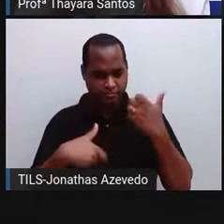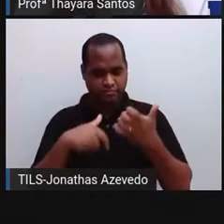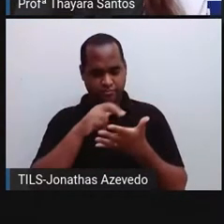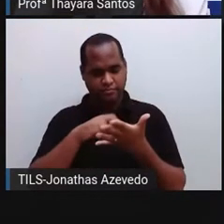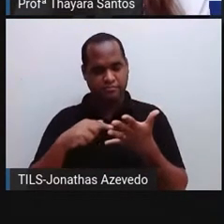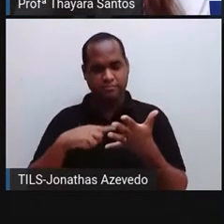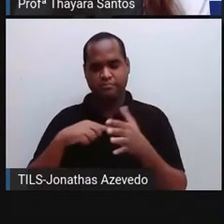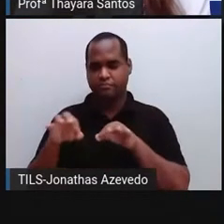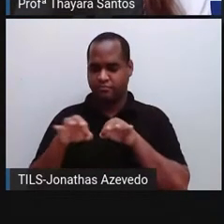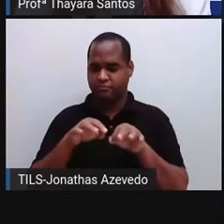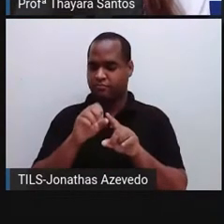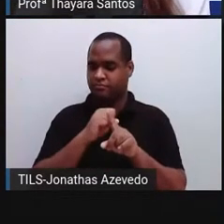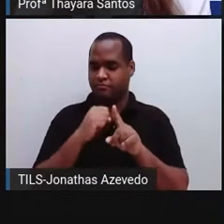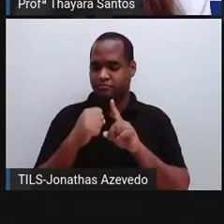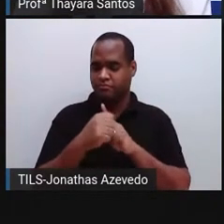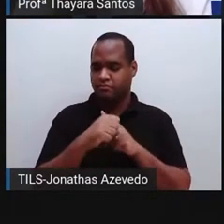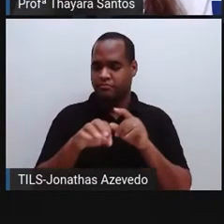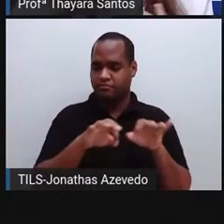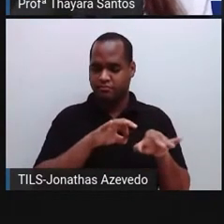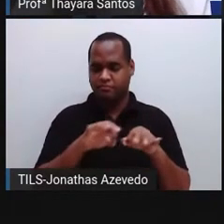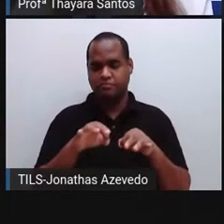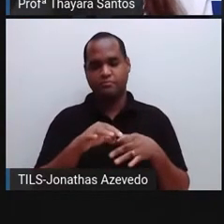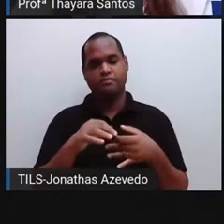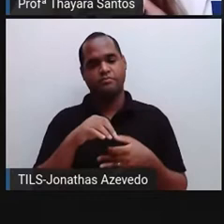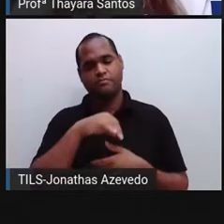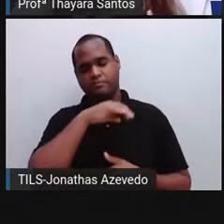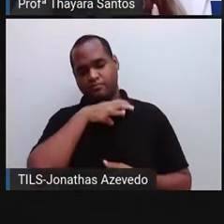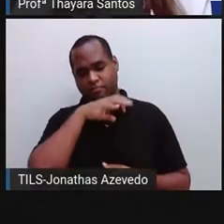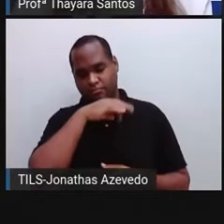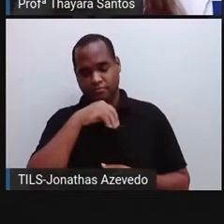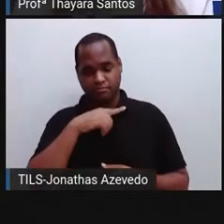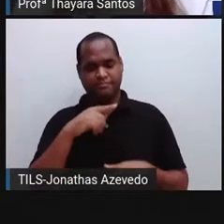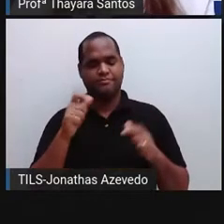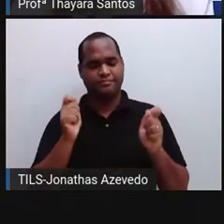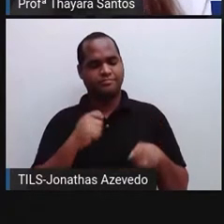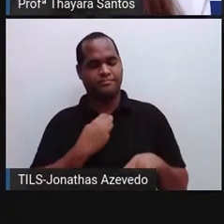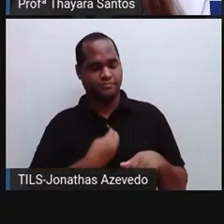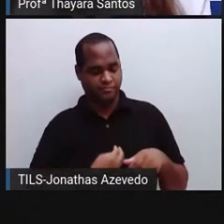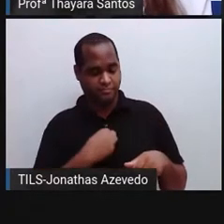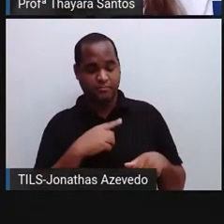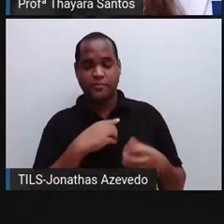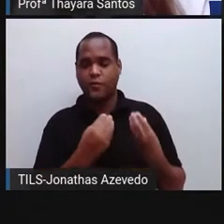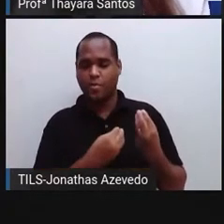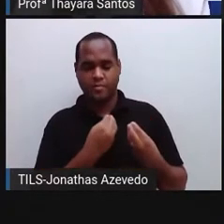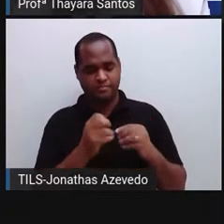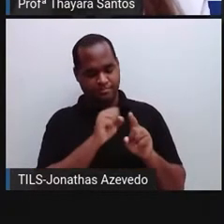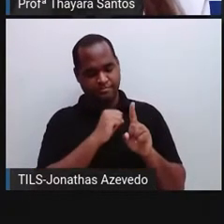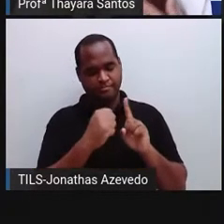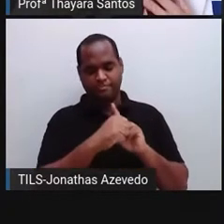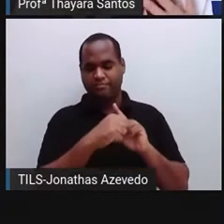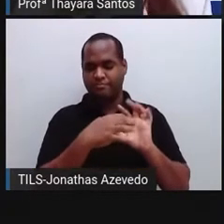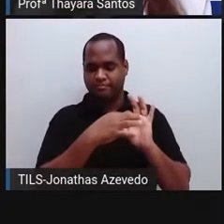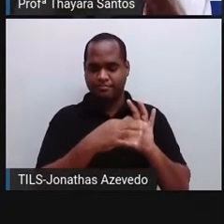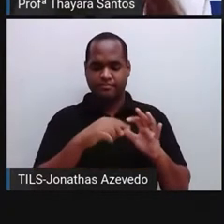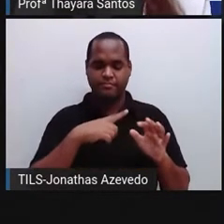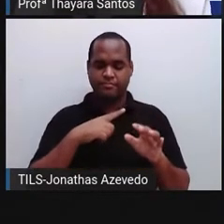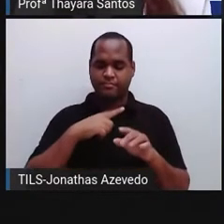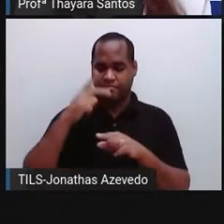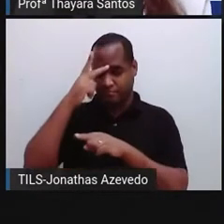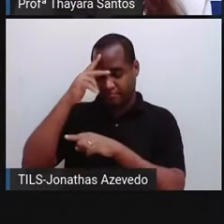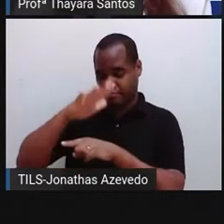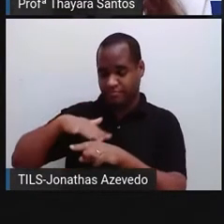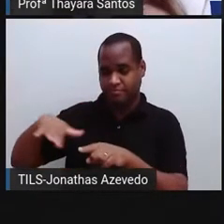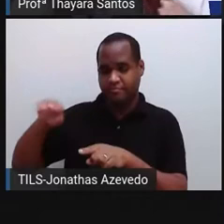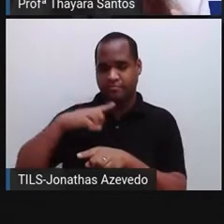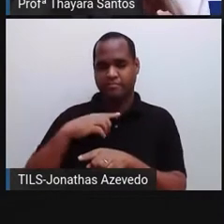é um organismo social, um animal social. A gente só consegue sobreviver em sociedade, junto com outras pessoas. É muito difícil